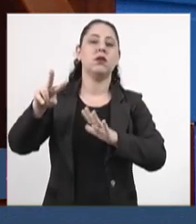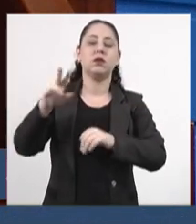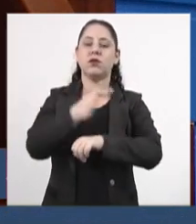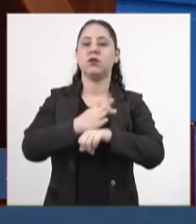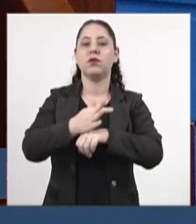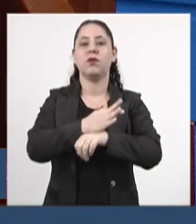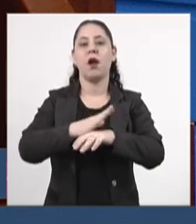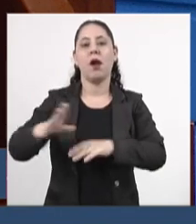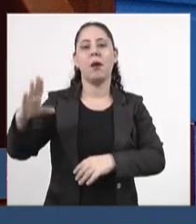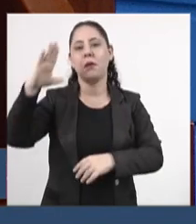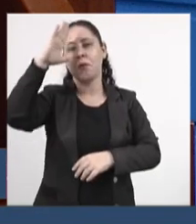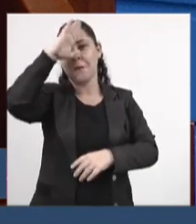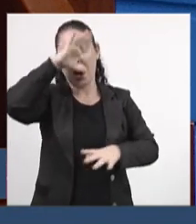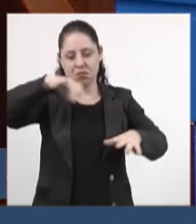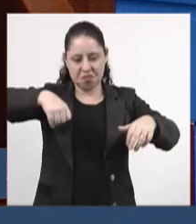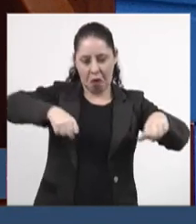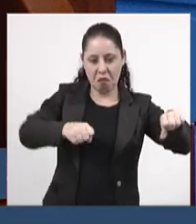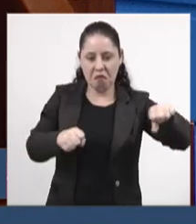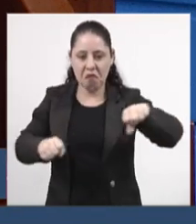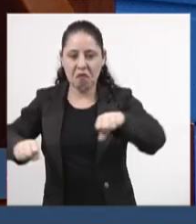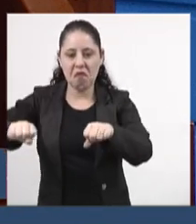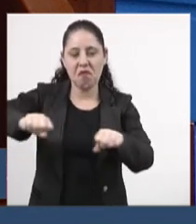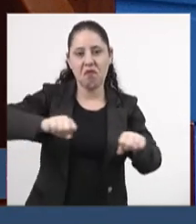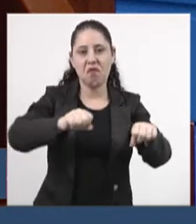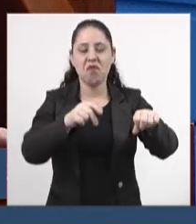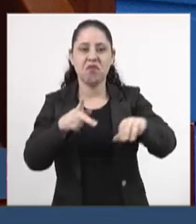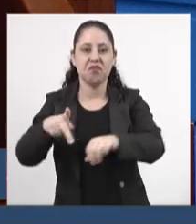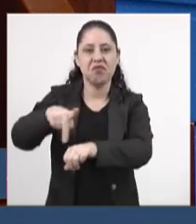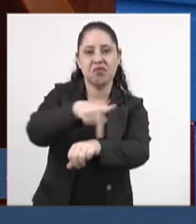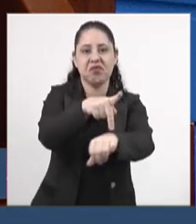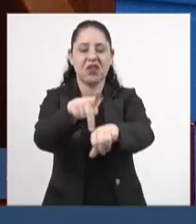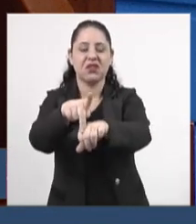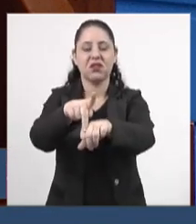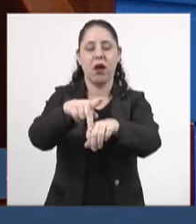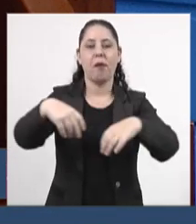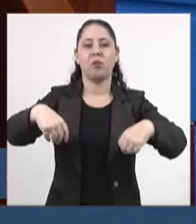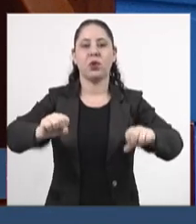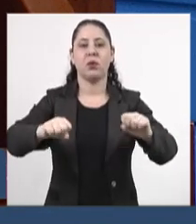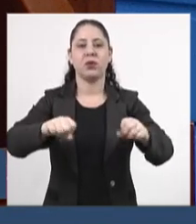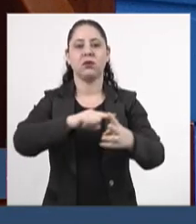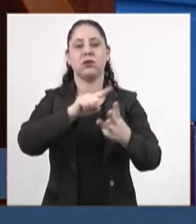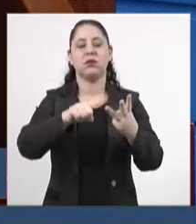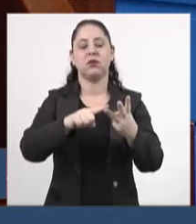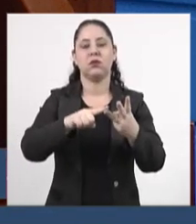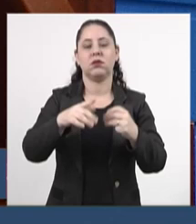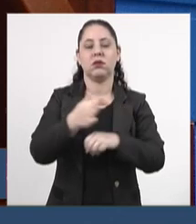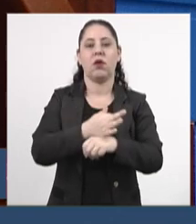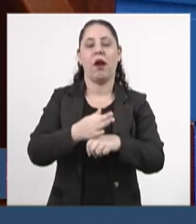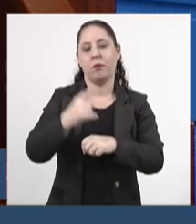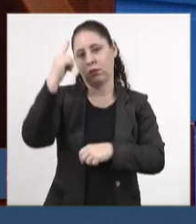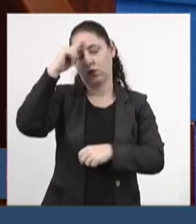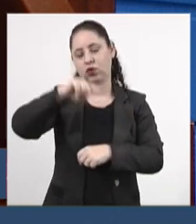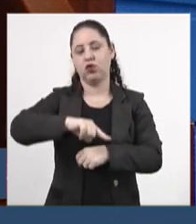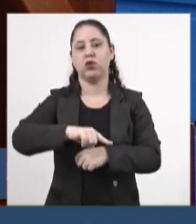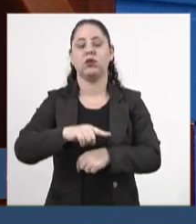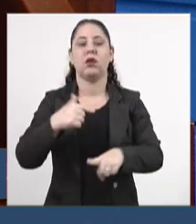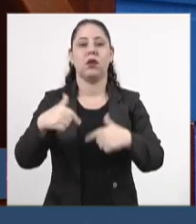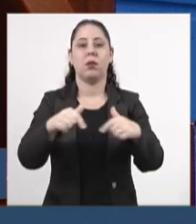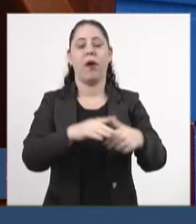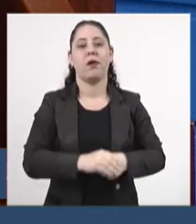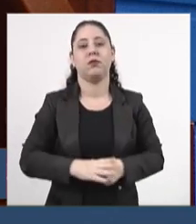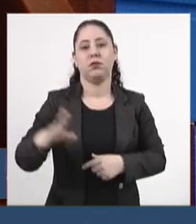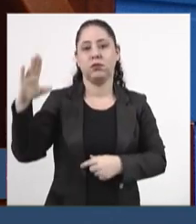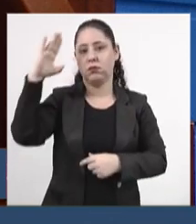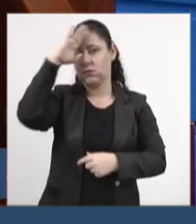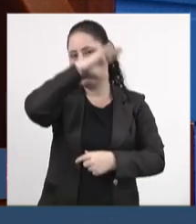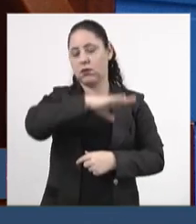o Bolsonaro no jet ski. Terceira semana de férias, o Bolsonaro andando de moto. Primeiro dia útil do ano, ele coloca o